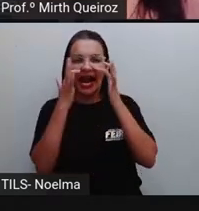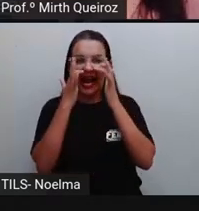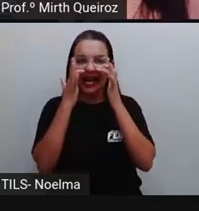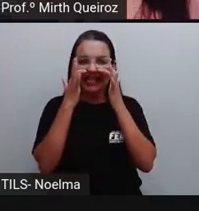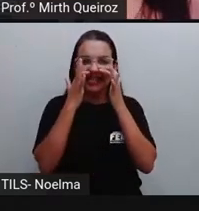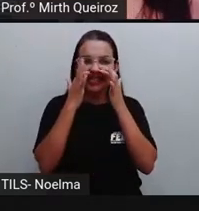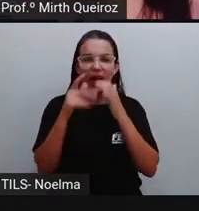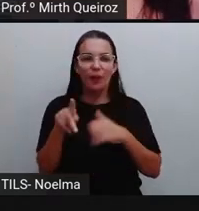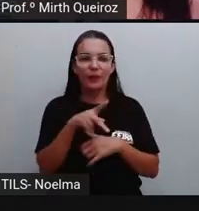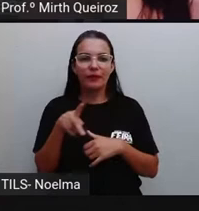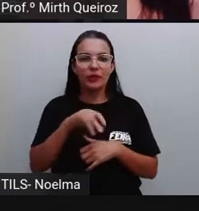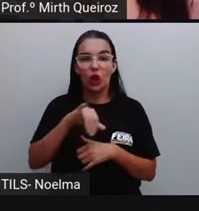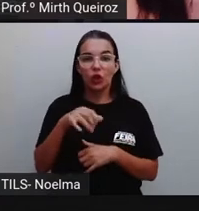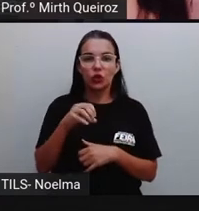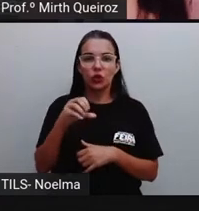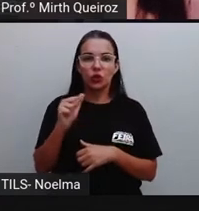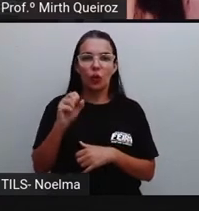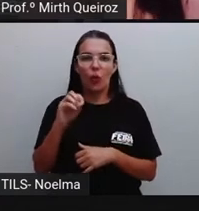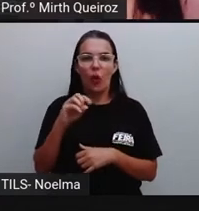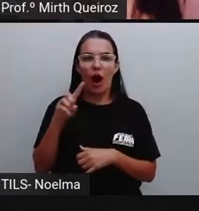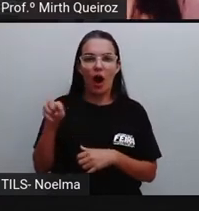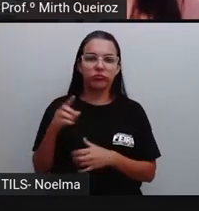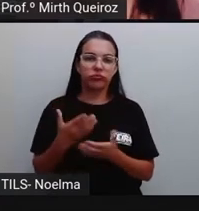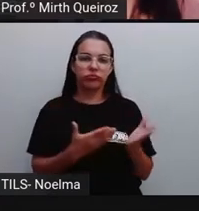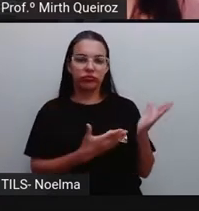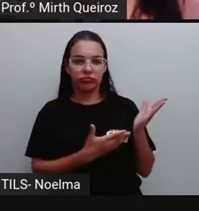professor João Ferreira da Silva.